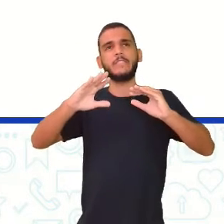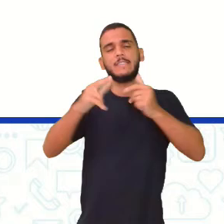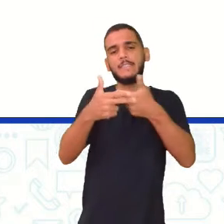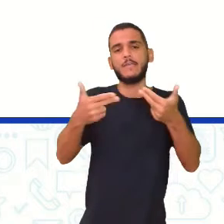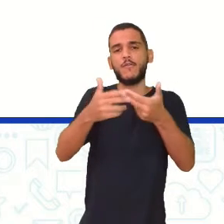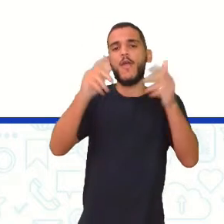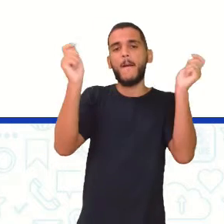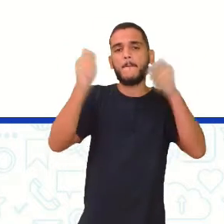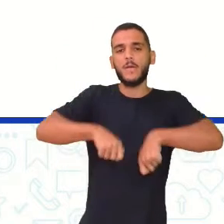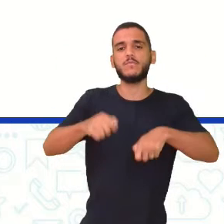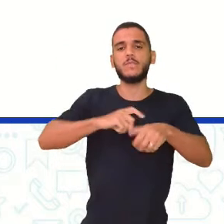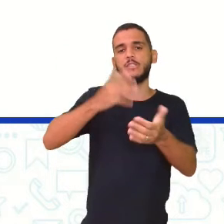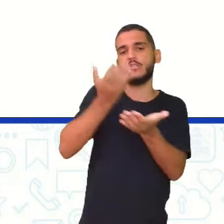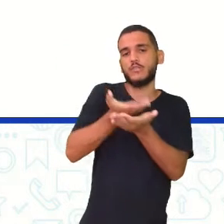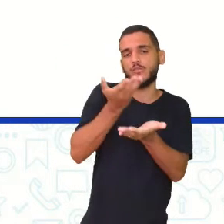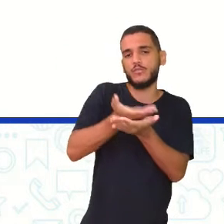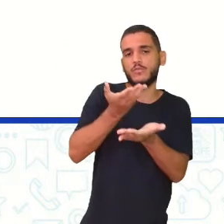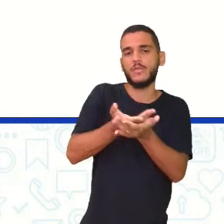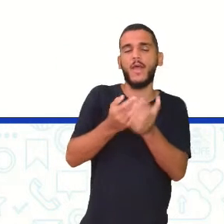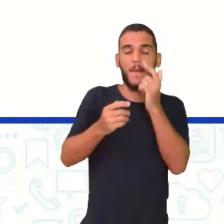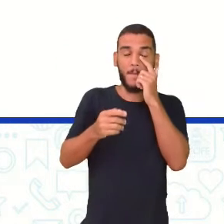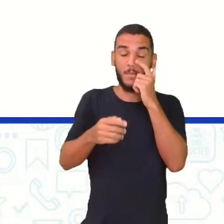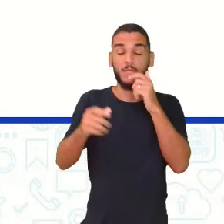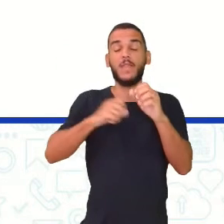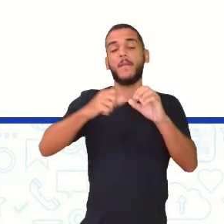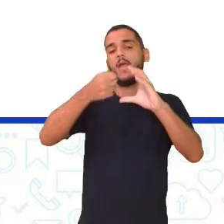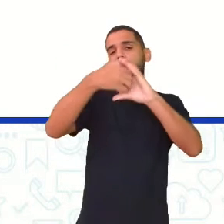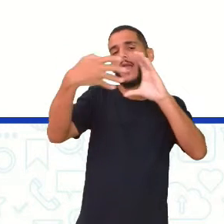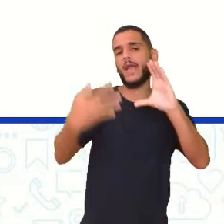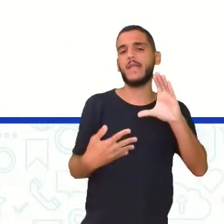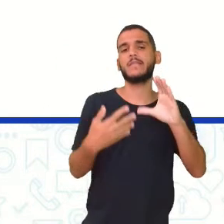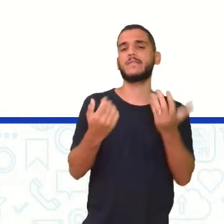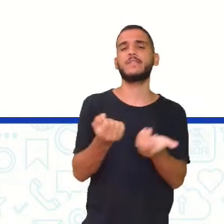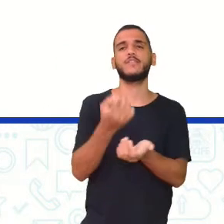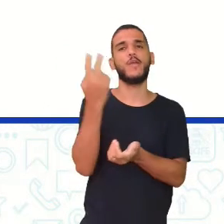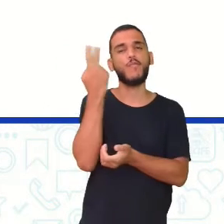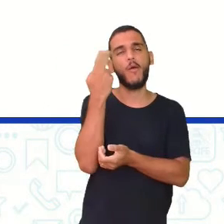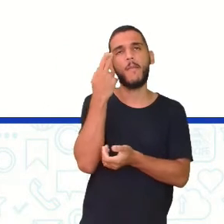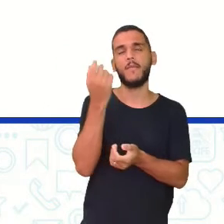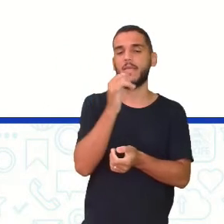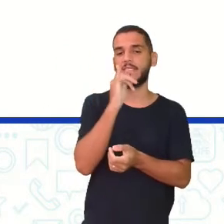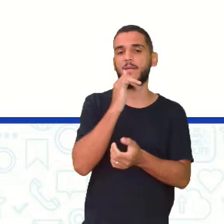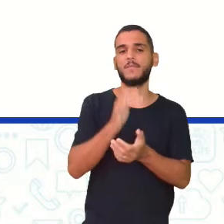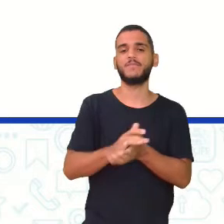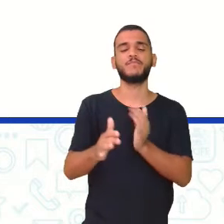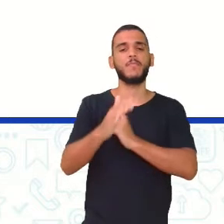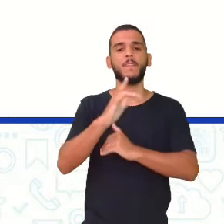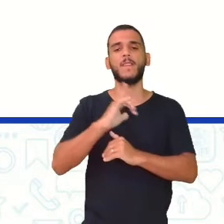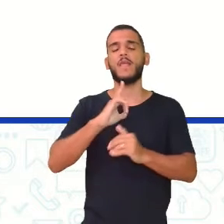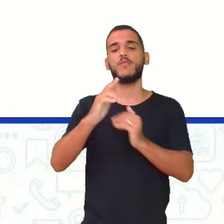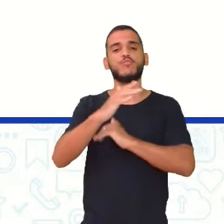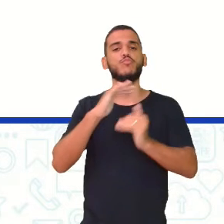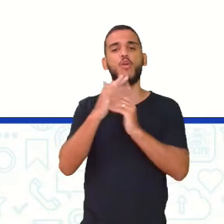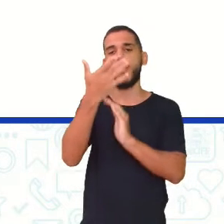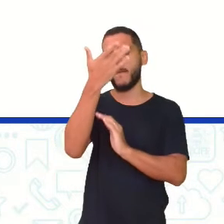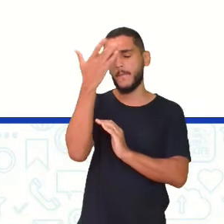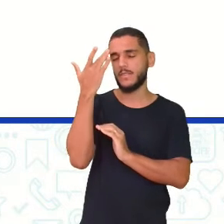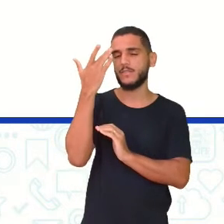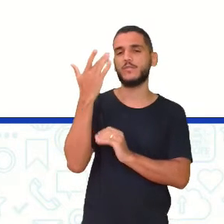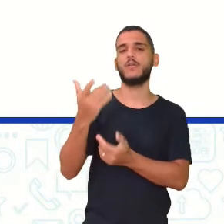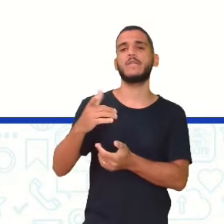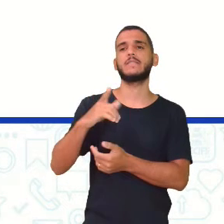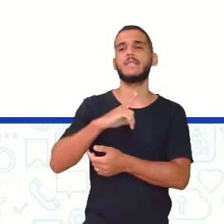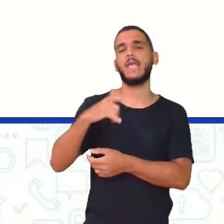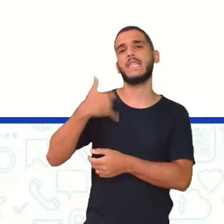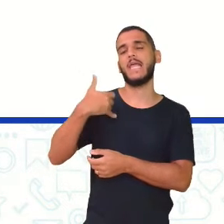estudar E que podem ser, pelo menos, uma característica comum Por exemplo Eu tenho todo mundo ali Que tem a